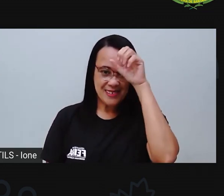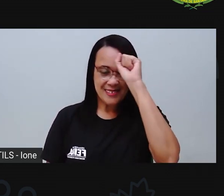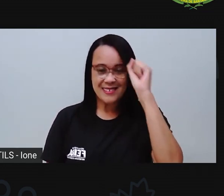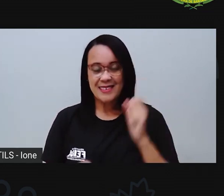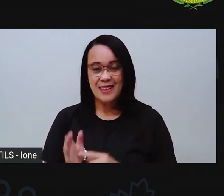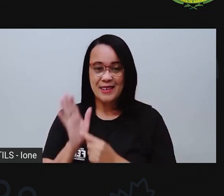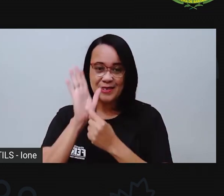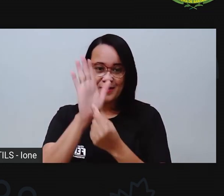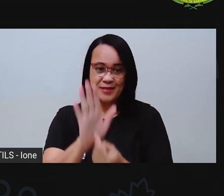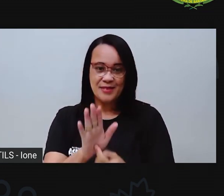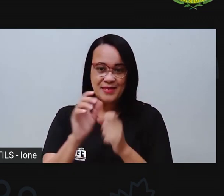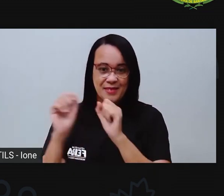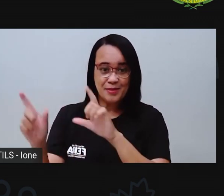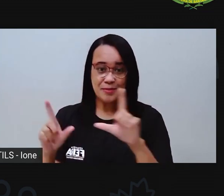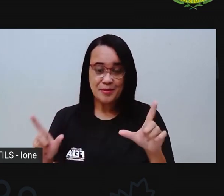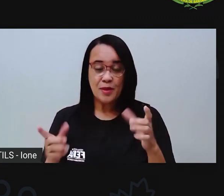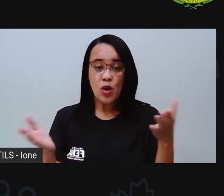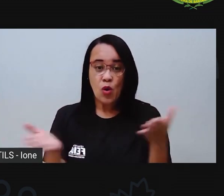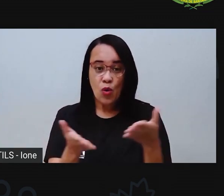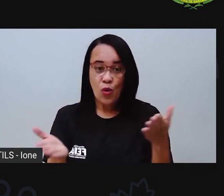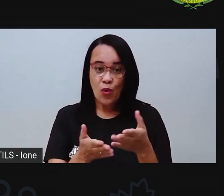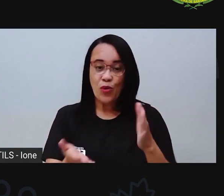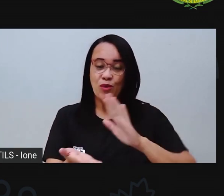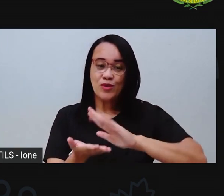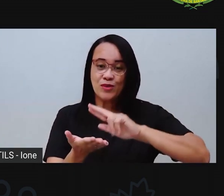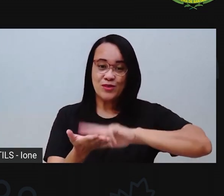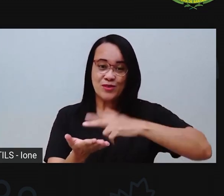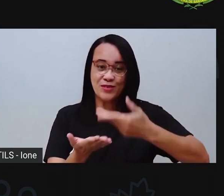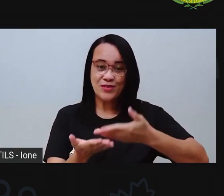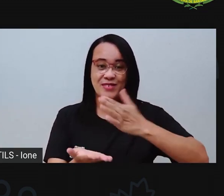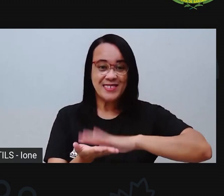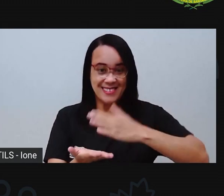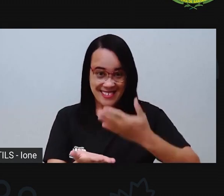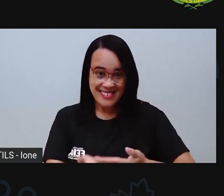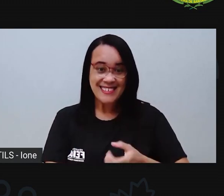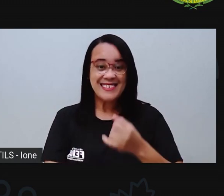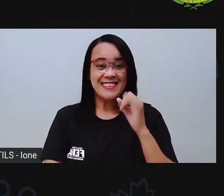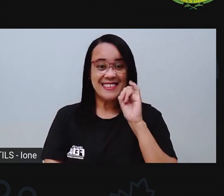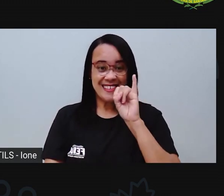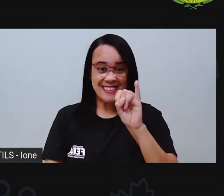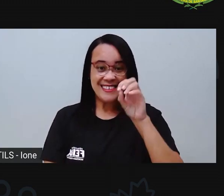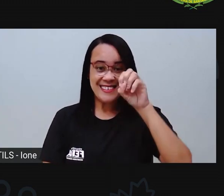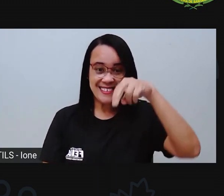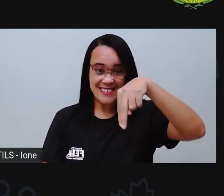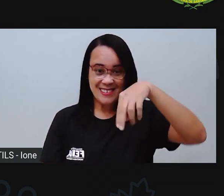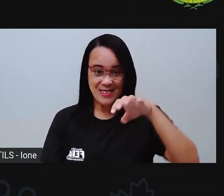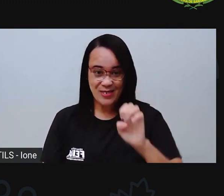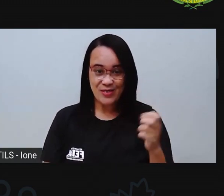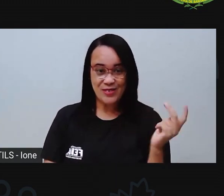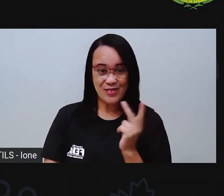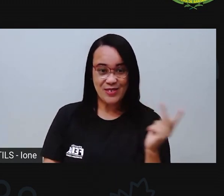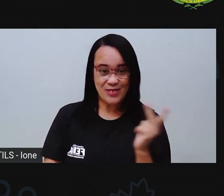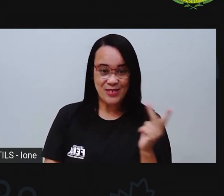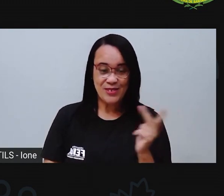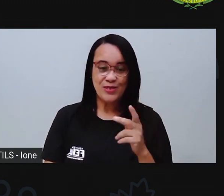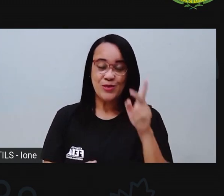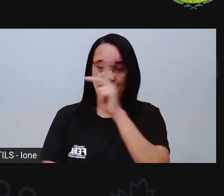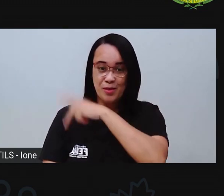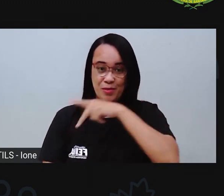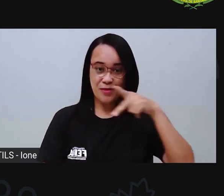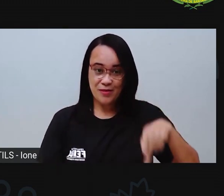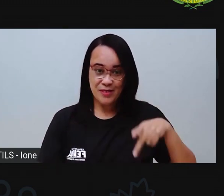companhia de Ione, então as duas, Iane e Ione. Então vamos lá para mais um dia de muito